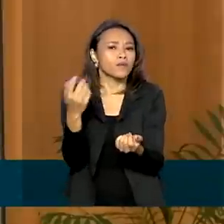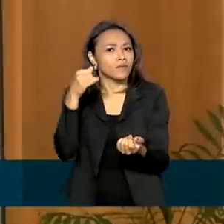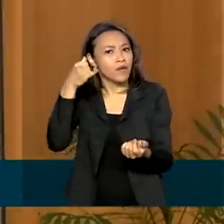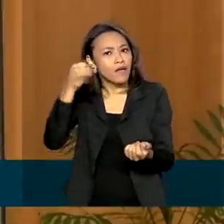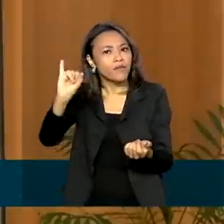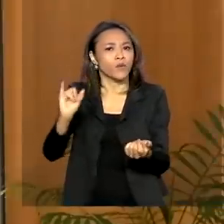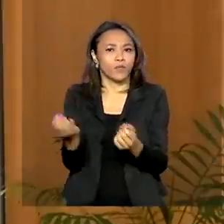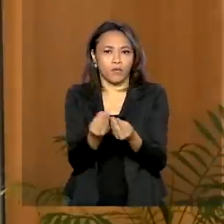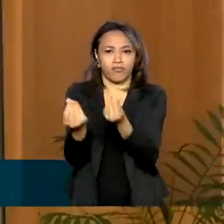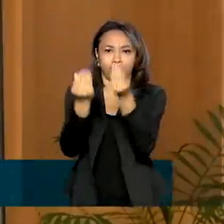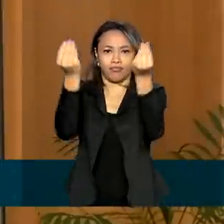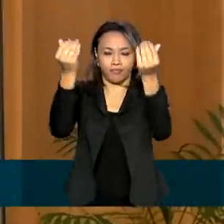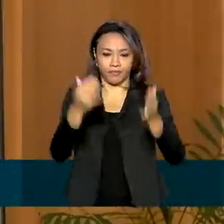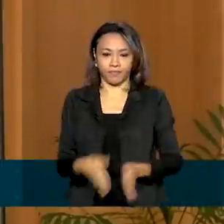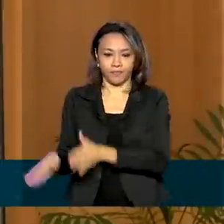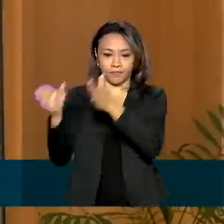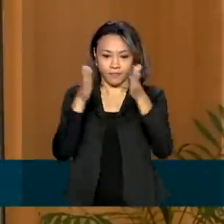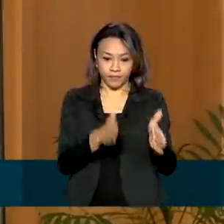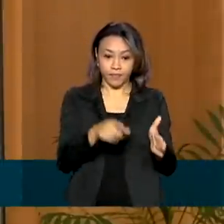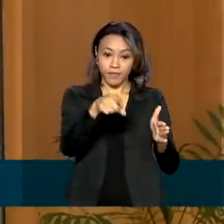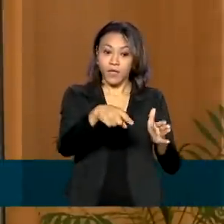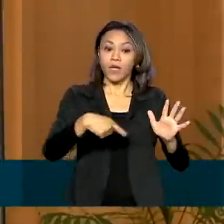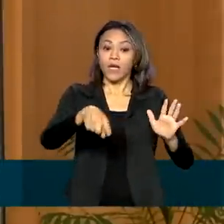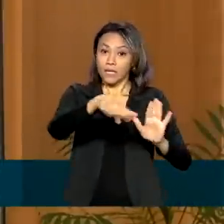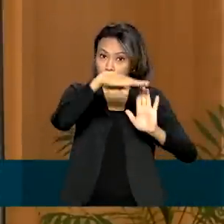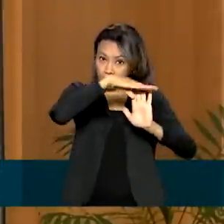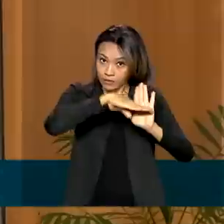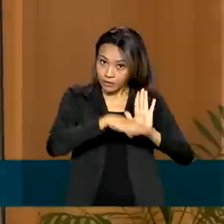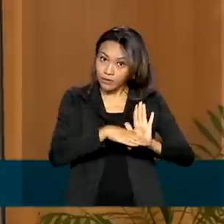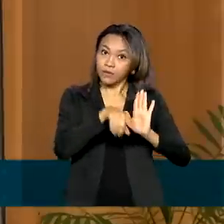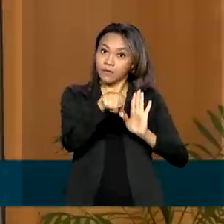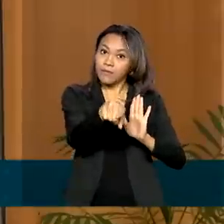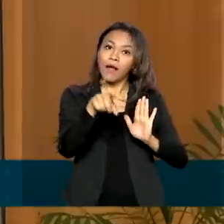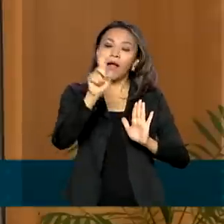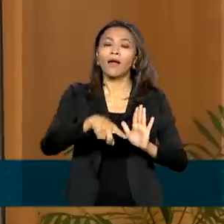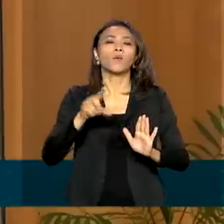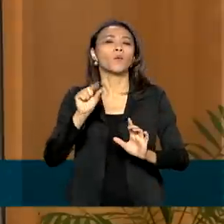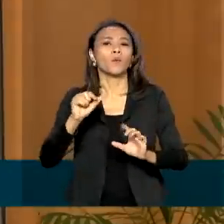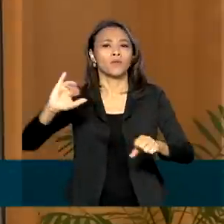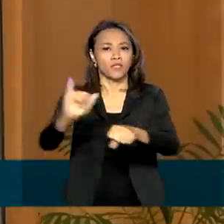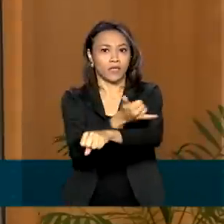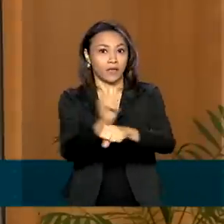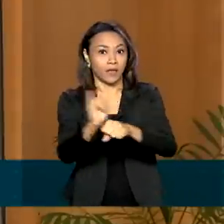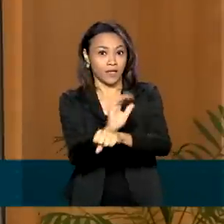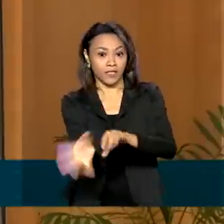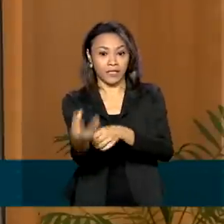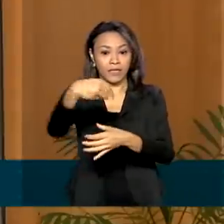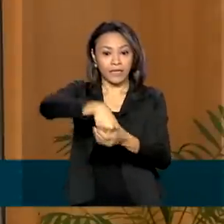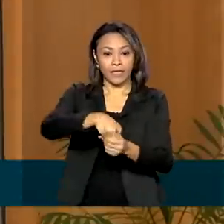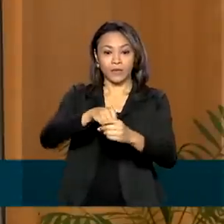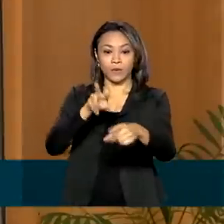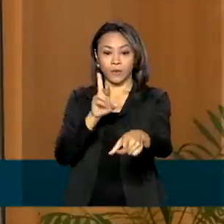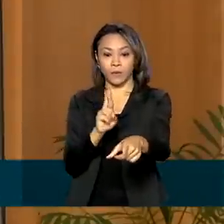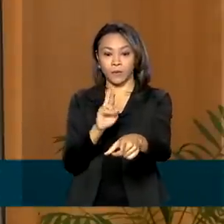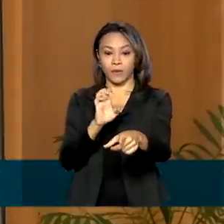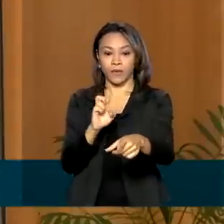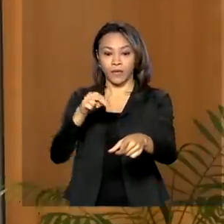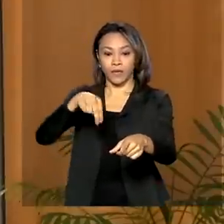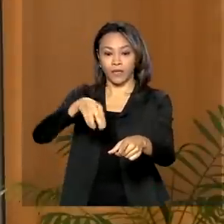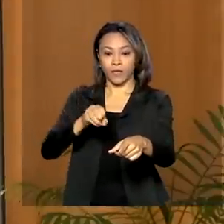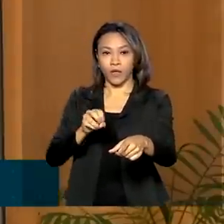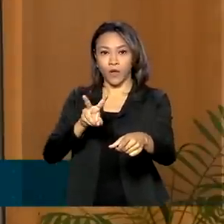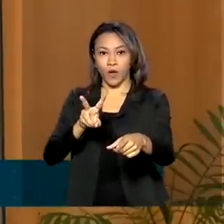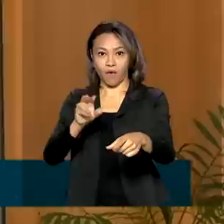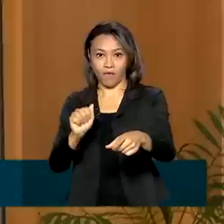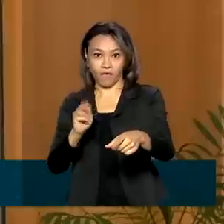crédito de descarbonização, o nosso CBIO, é um dos principais instrumentos do RenovaBio. O CBIO é emitido por